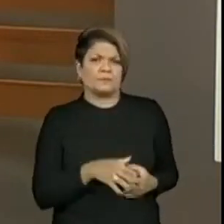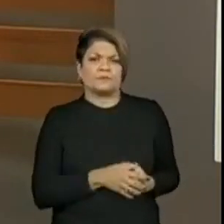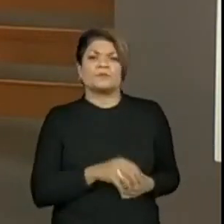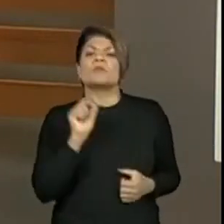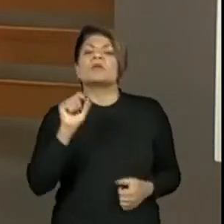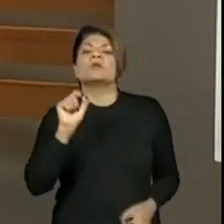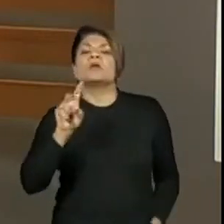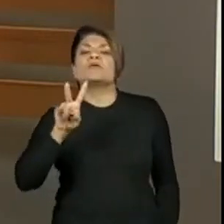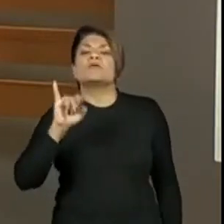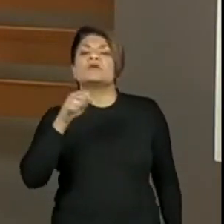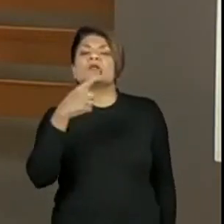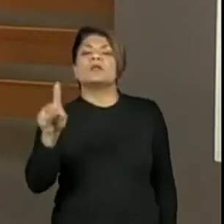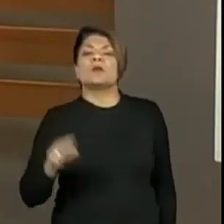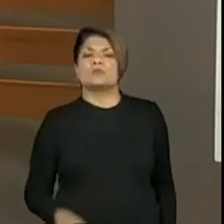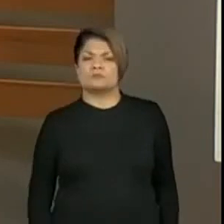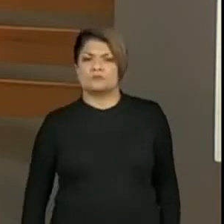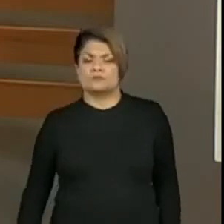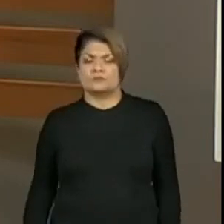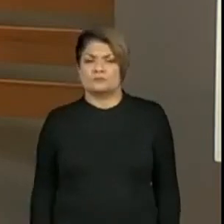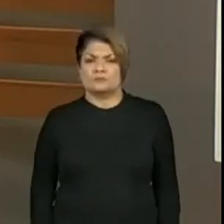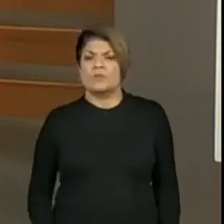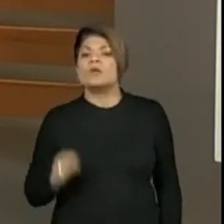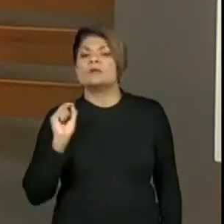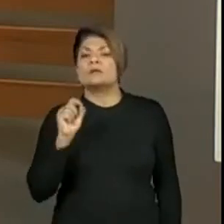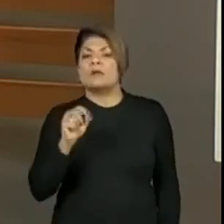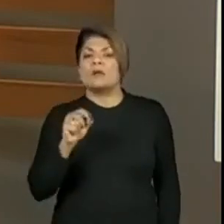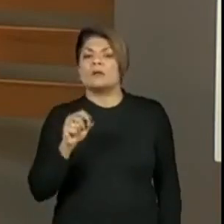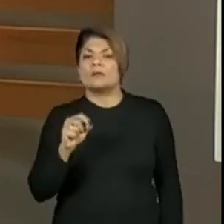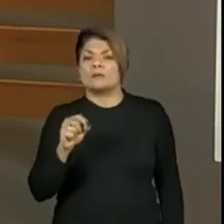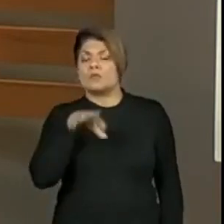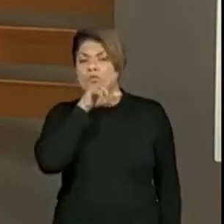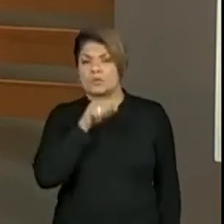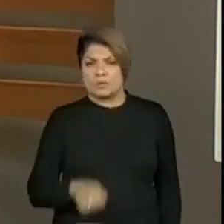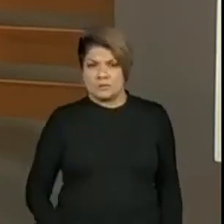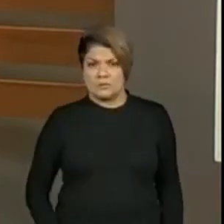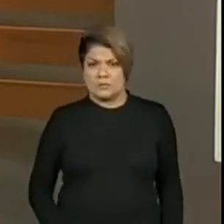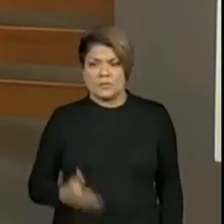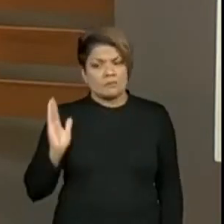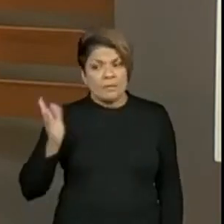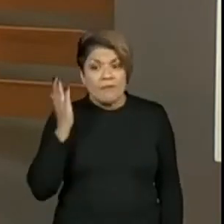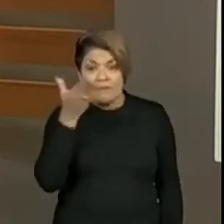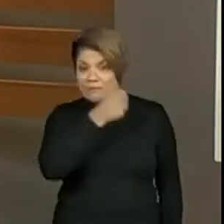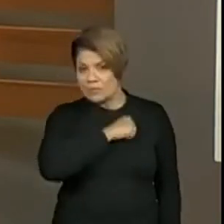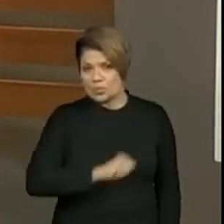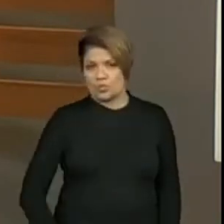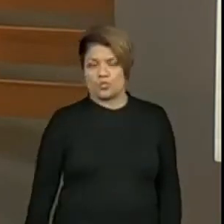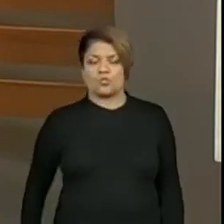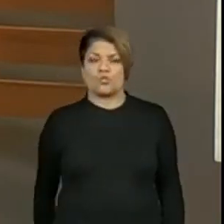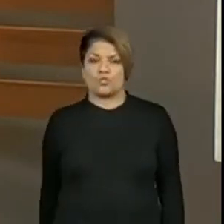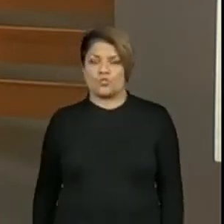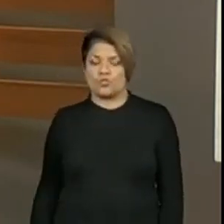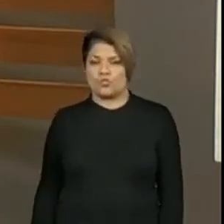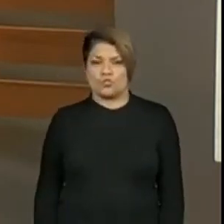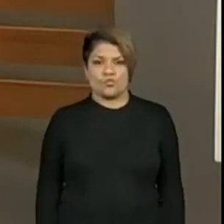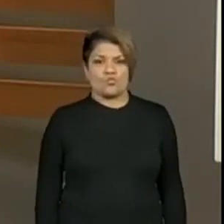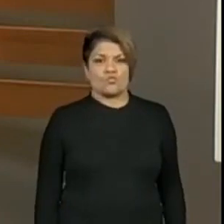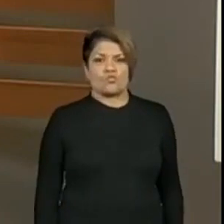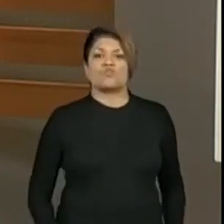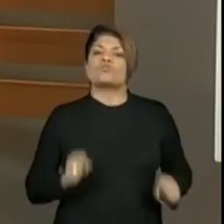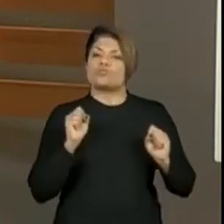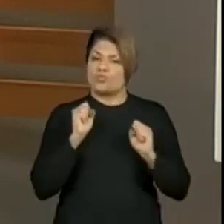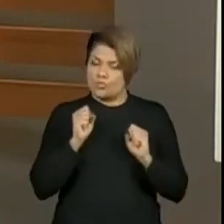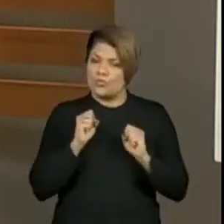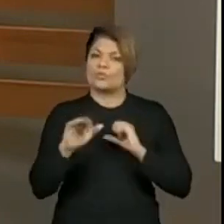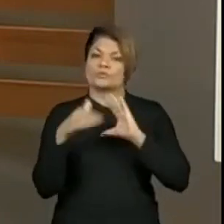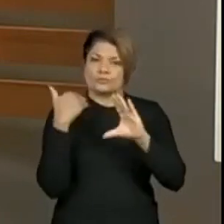vilão? Quem é o que faz o papel que não é do bem? Que apronta todas? Responde, pode responder. Tem um